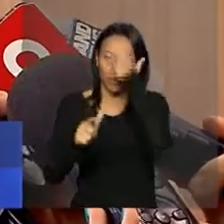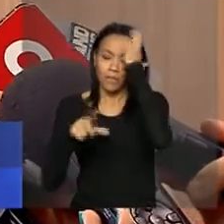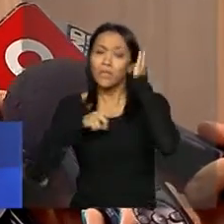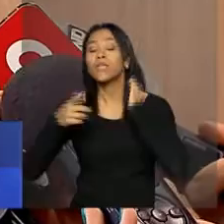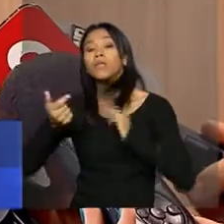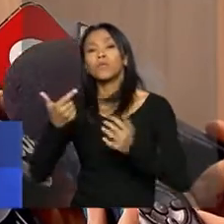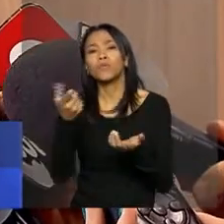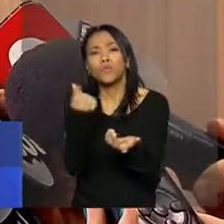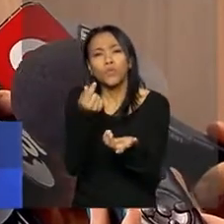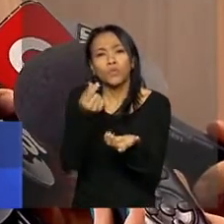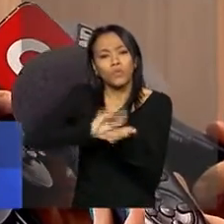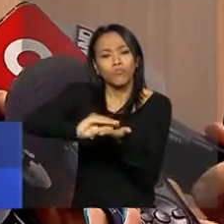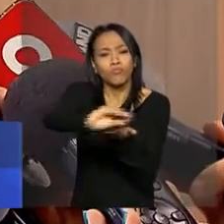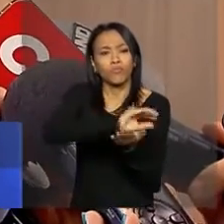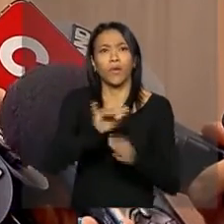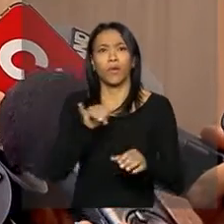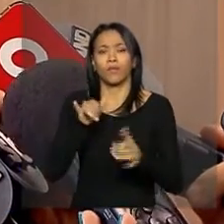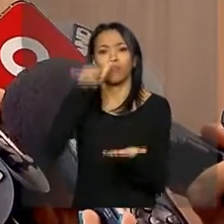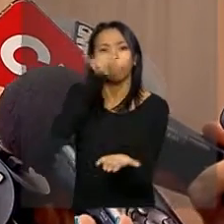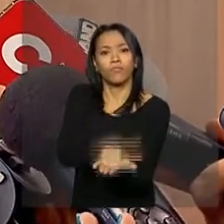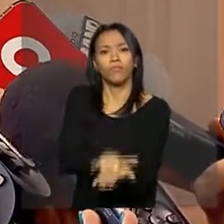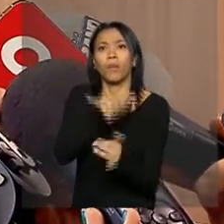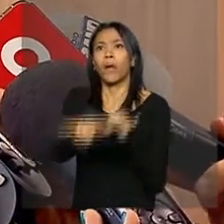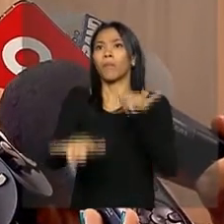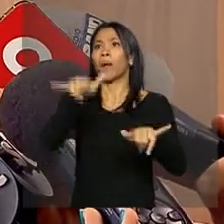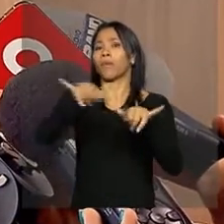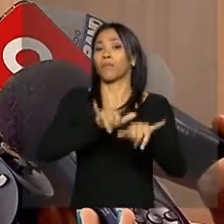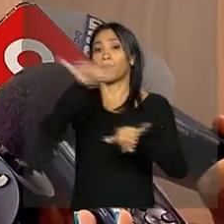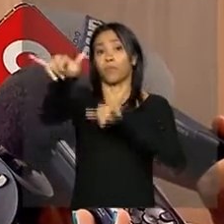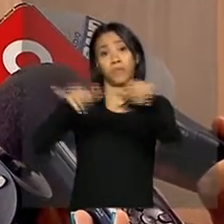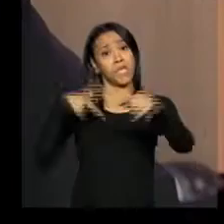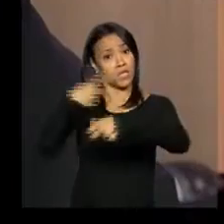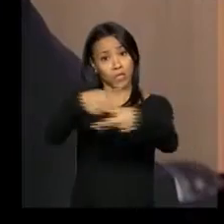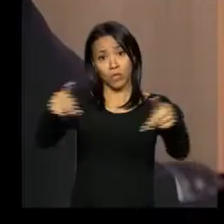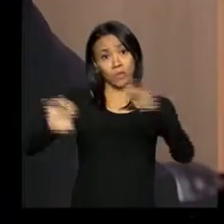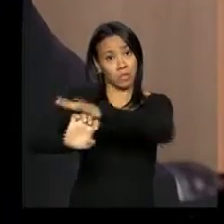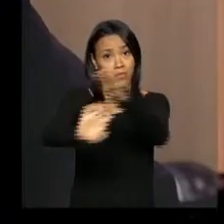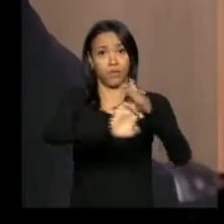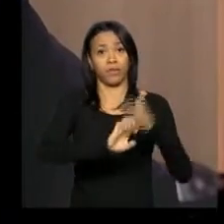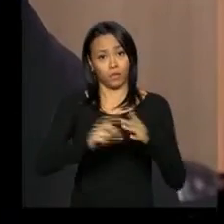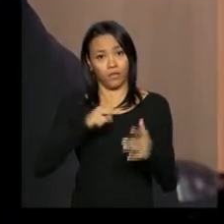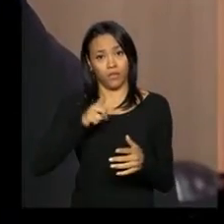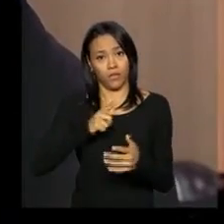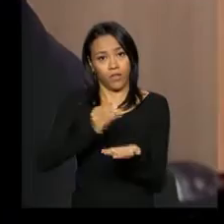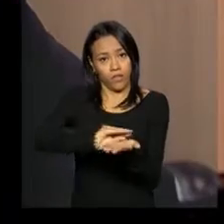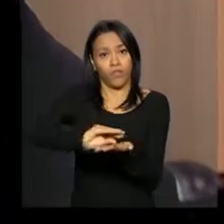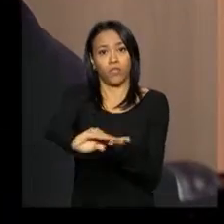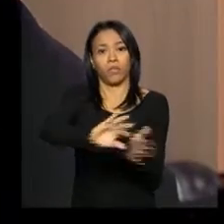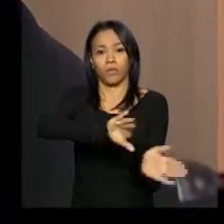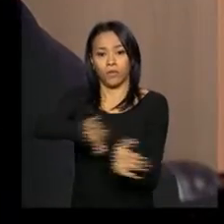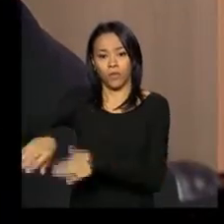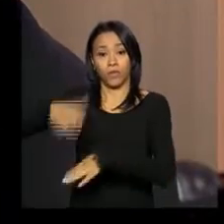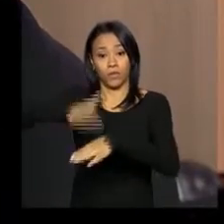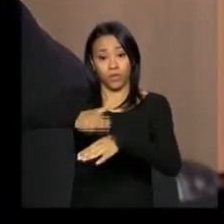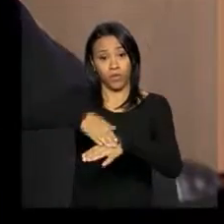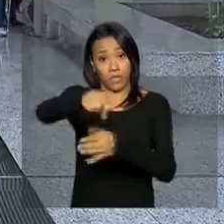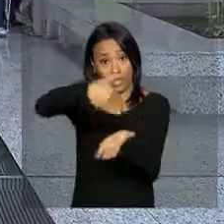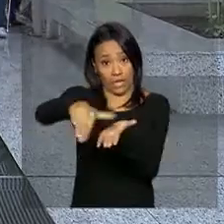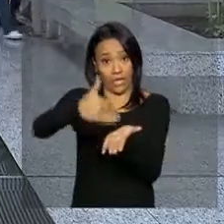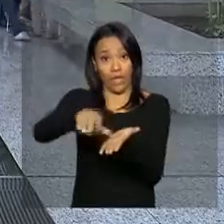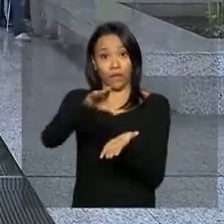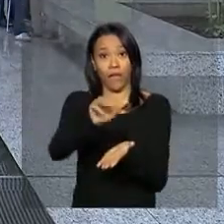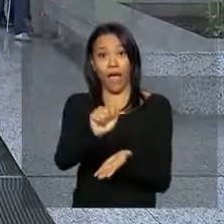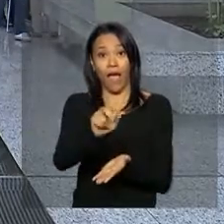investimentos nos aeroportos e temos que possibilitar também que as empresas aéreas façam seus investimentos. Ainda segundo o ministro da Secretaria de Aviação Civil,